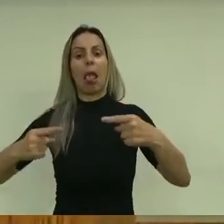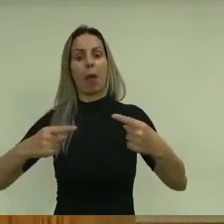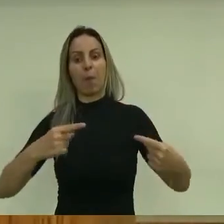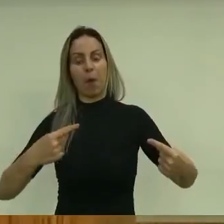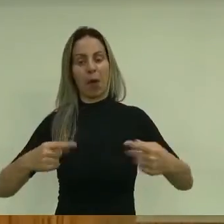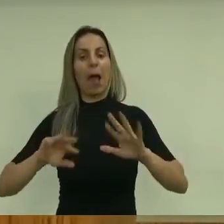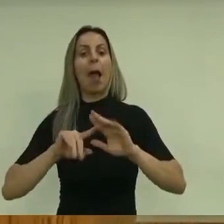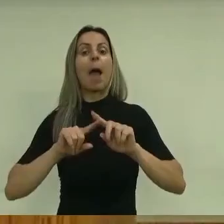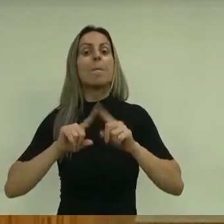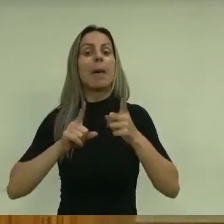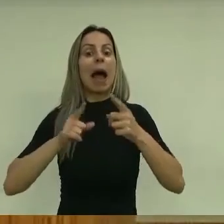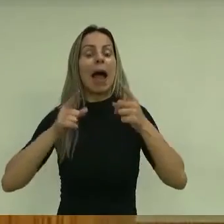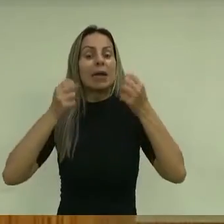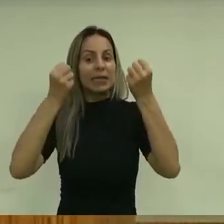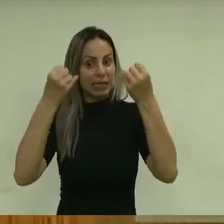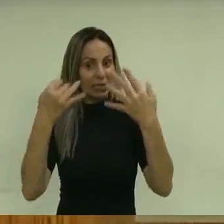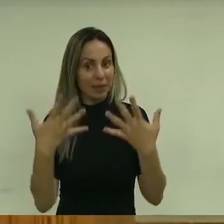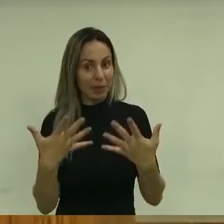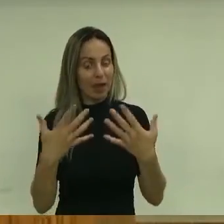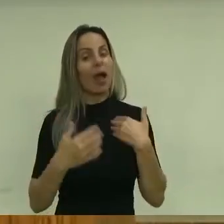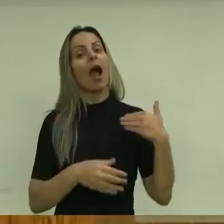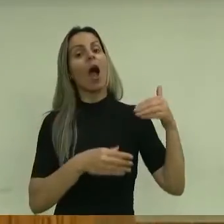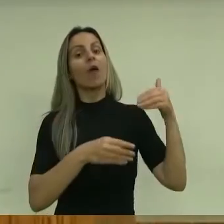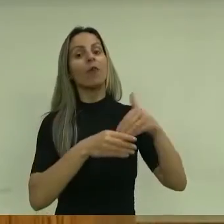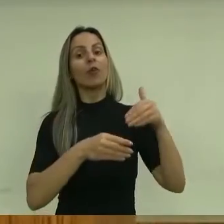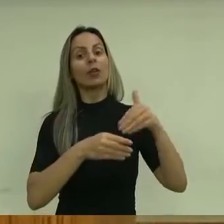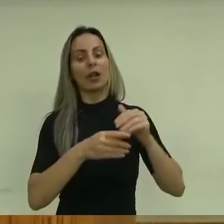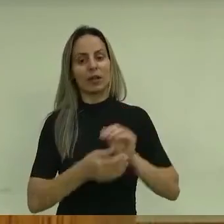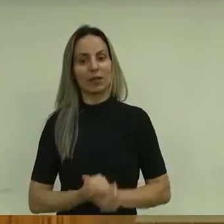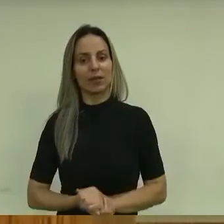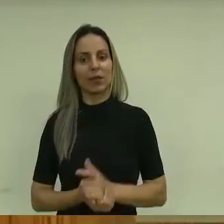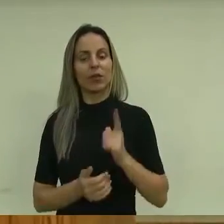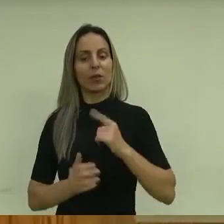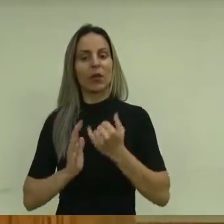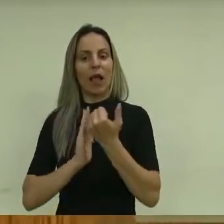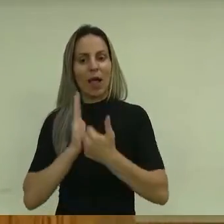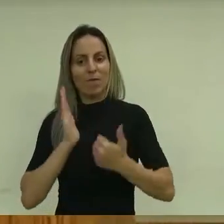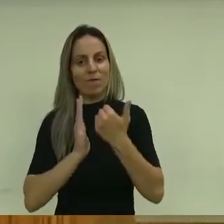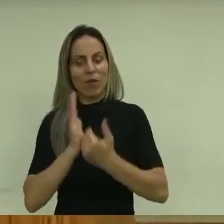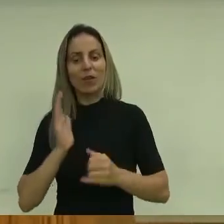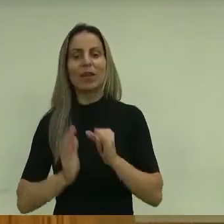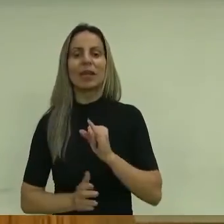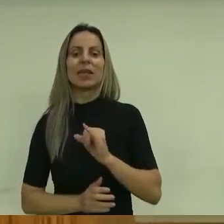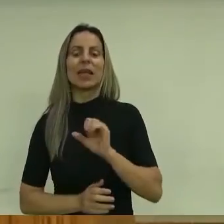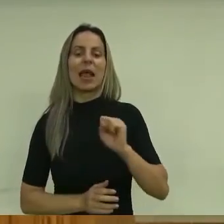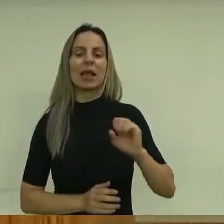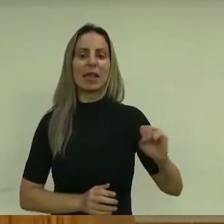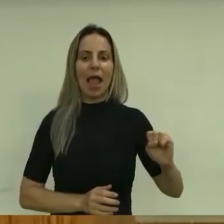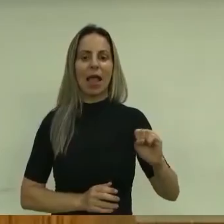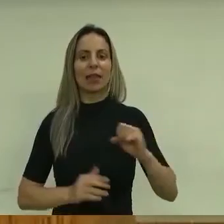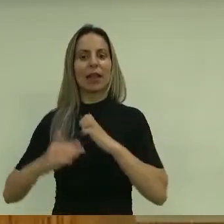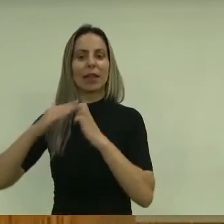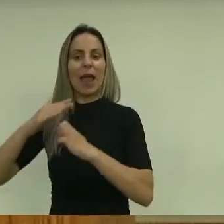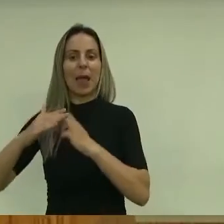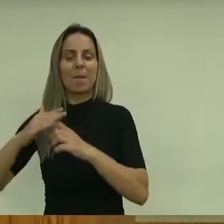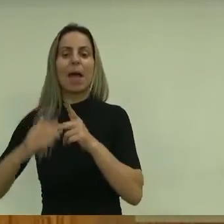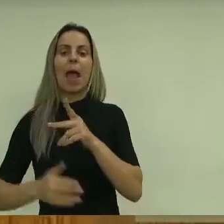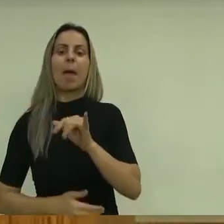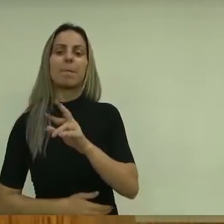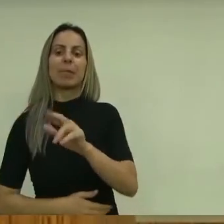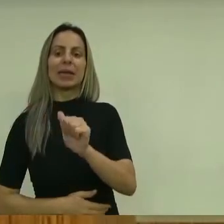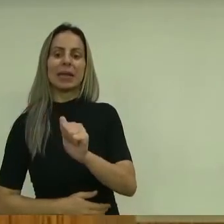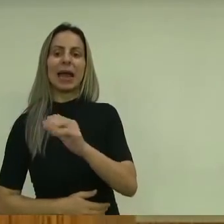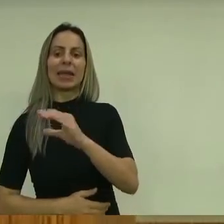fazer alguns esclarecimentos, na votação da isenção do ISS para Piracicabana. Foi o que aconteceu com a vereadora